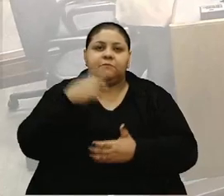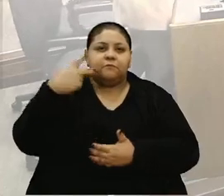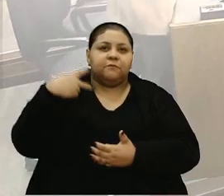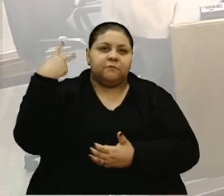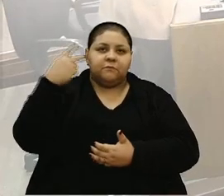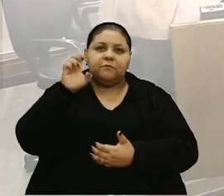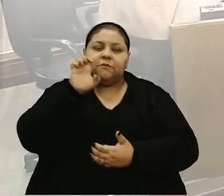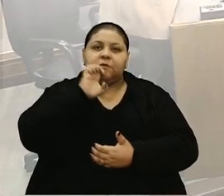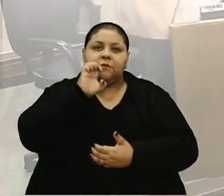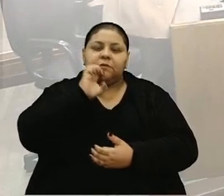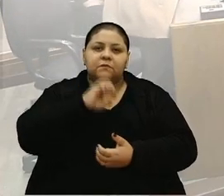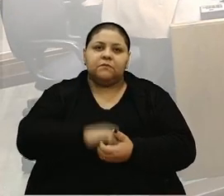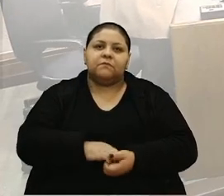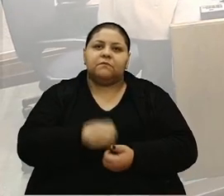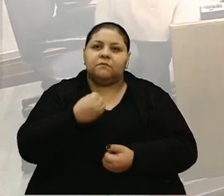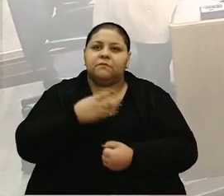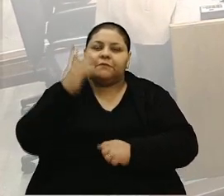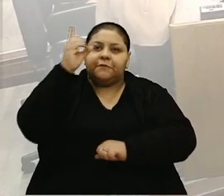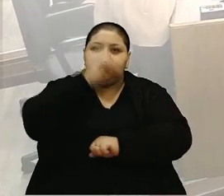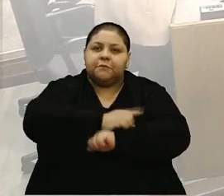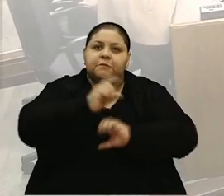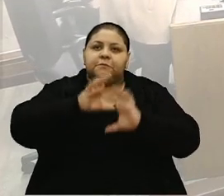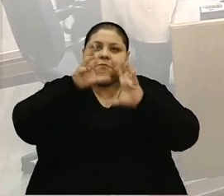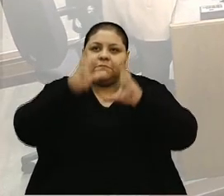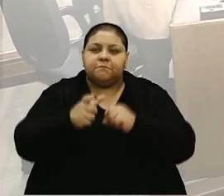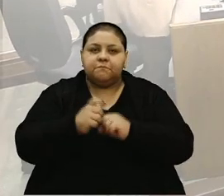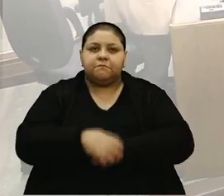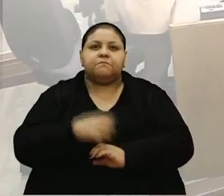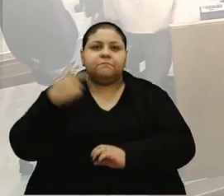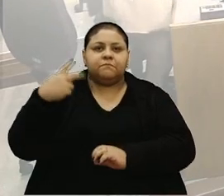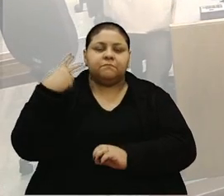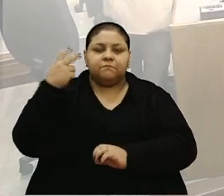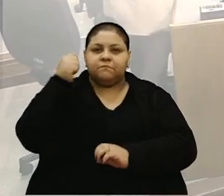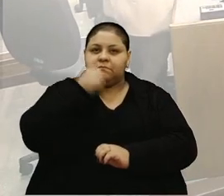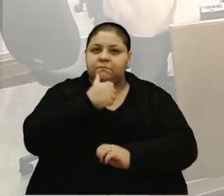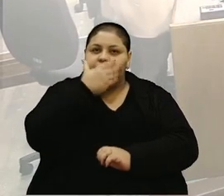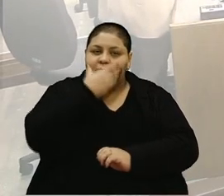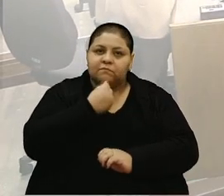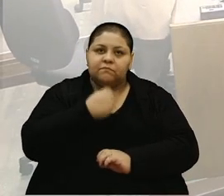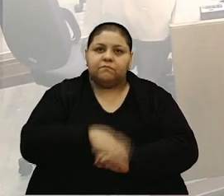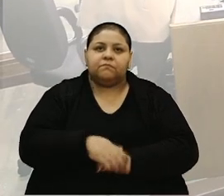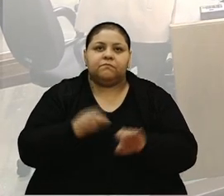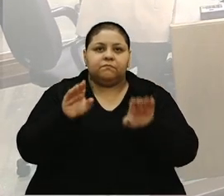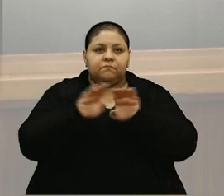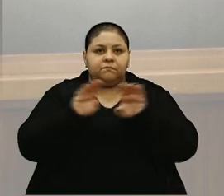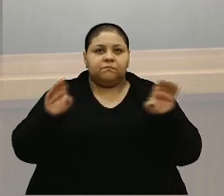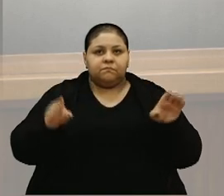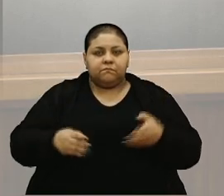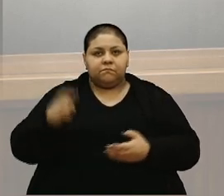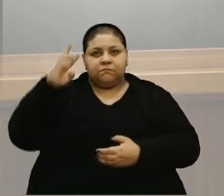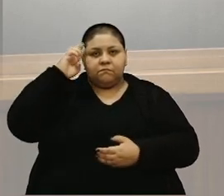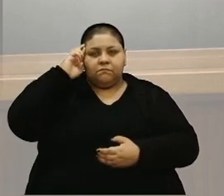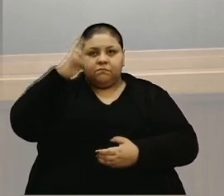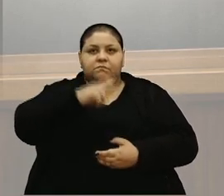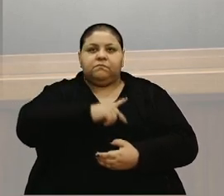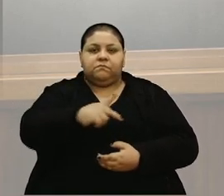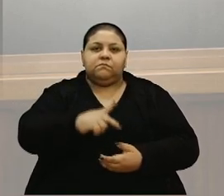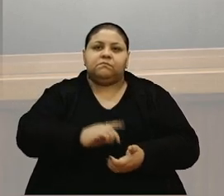Bom dia a todas e a todos, colegas vereadores, colegas vereadoras, mesa e diretoras, senhora presidente.